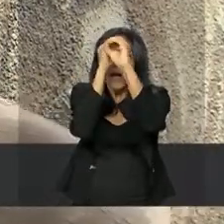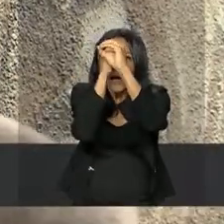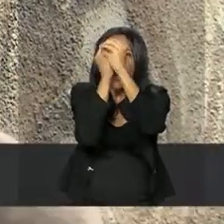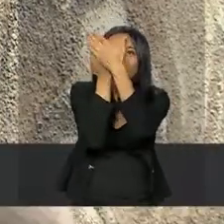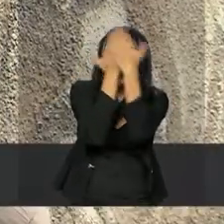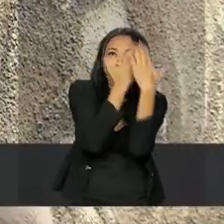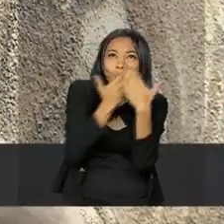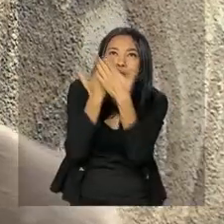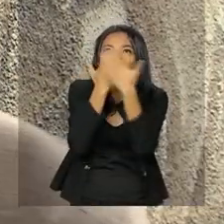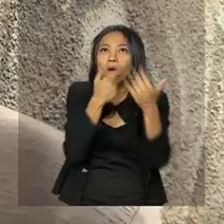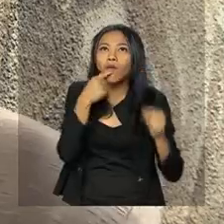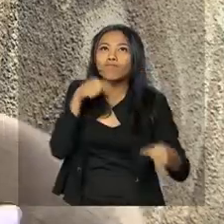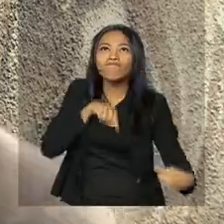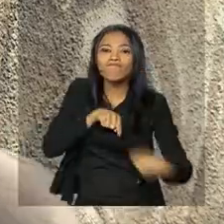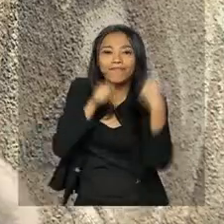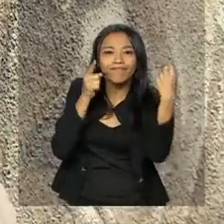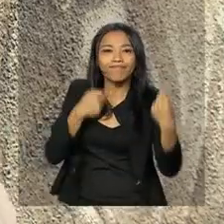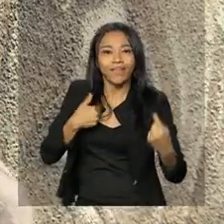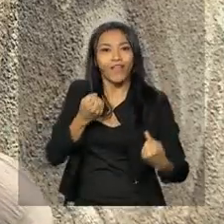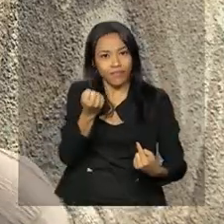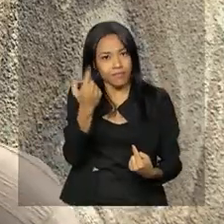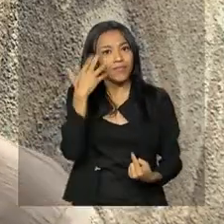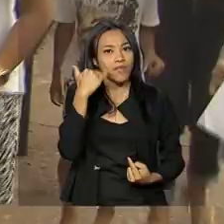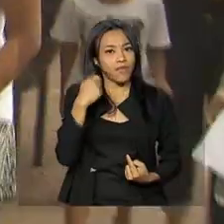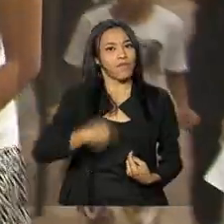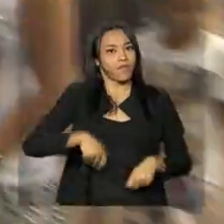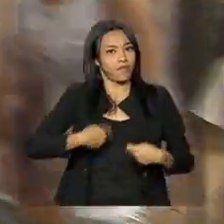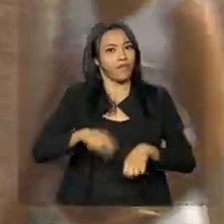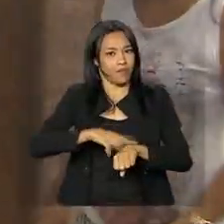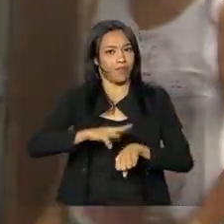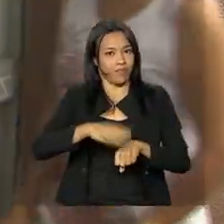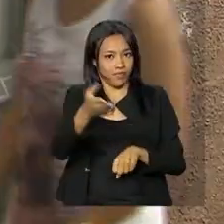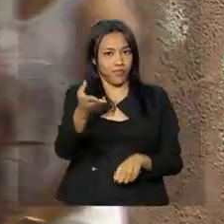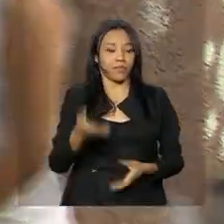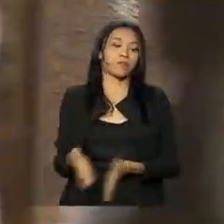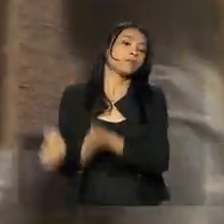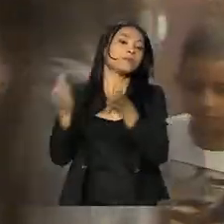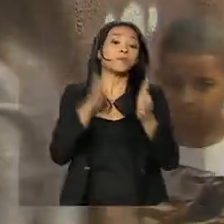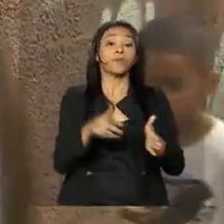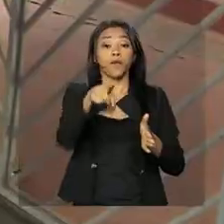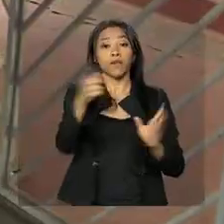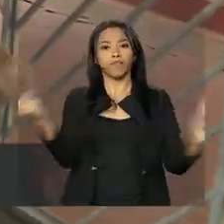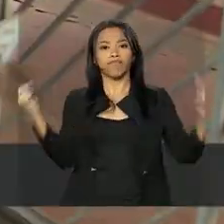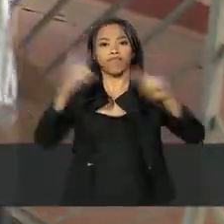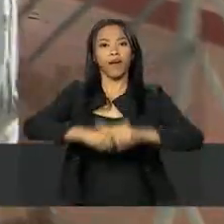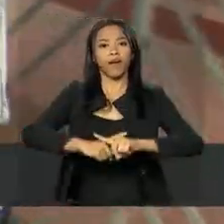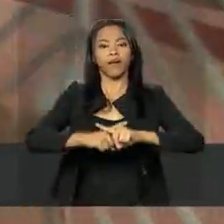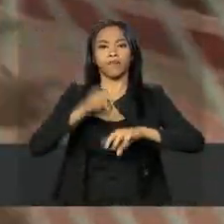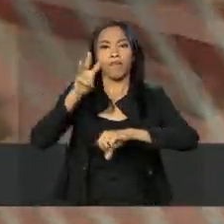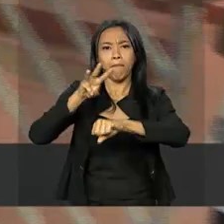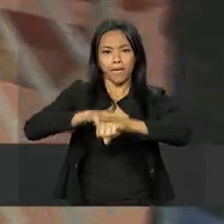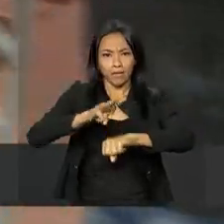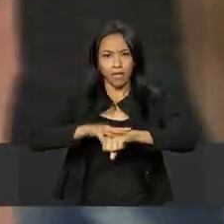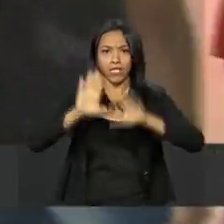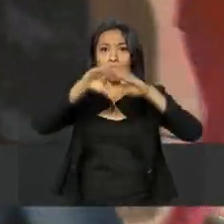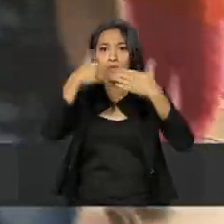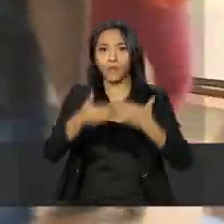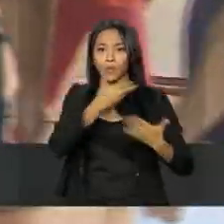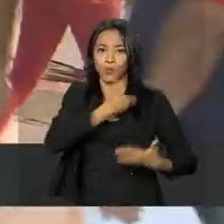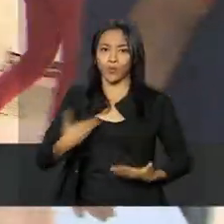estrelas. E está muito parte da minha... que eu sei que vai precisar disso. A Olimpíada Brasileira de Matemática das Escolas Públicas,